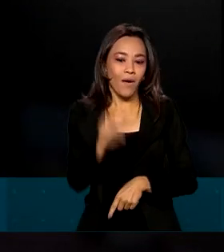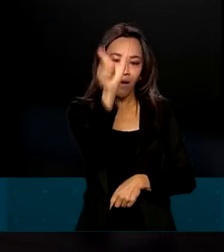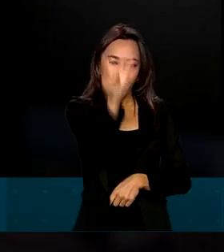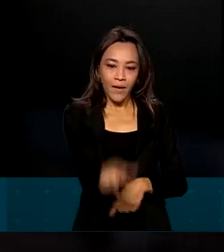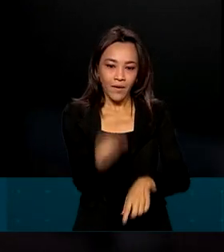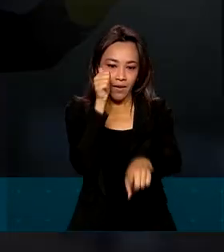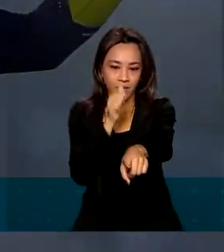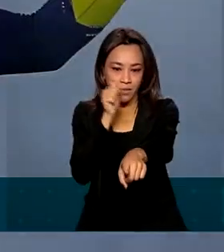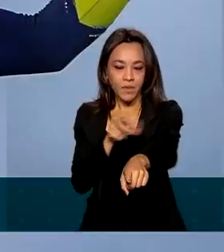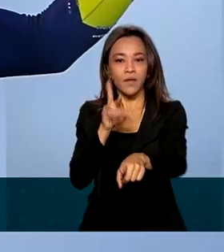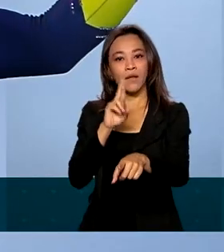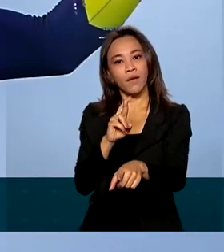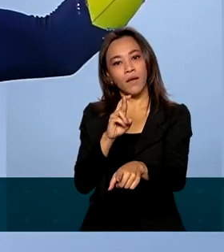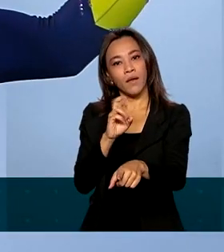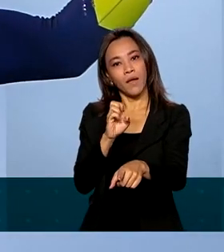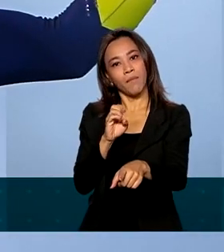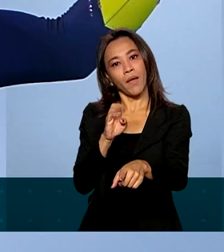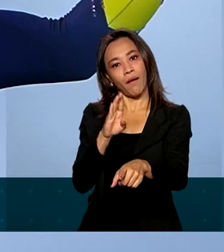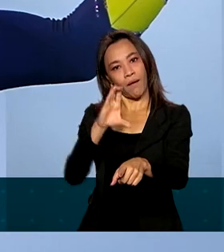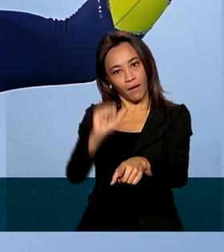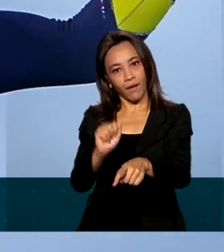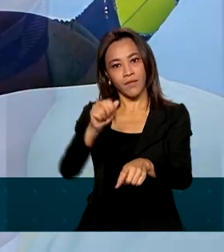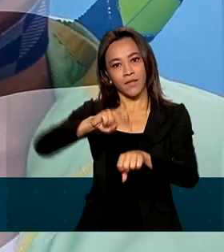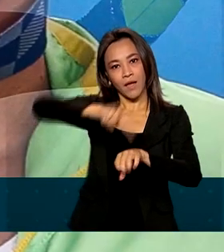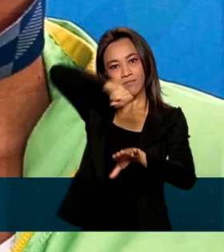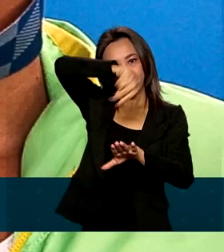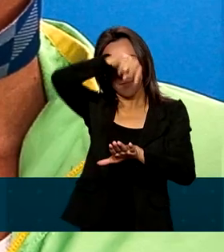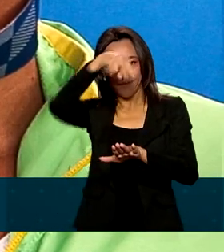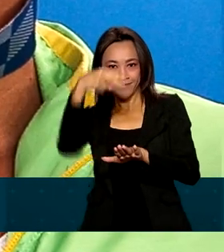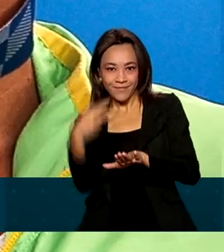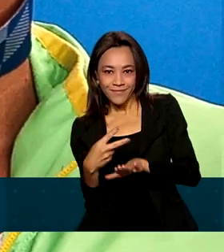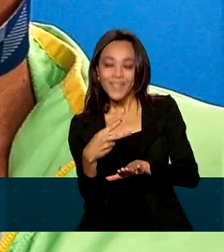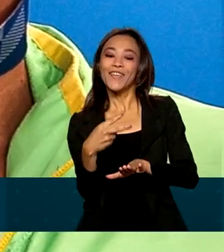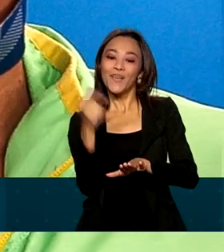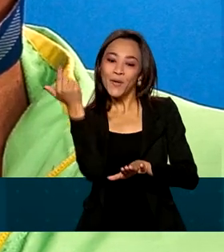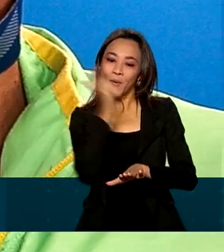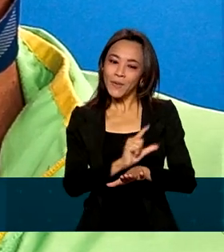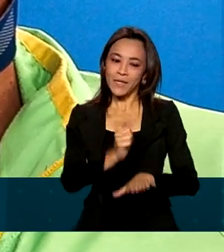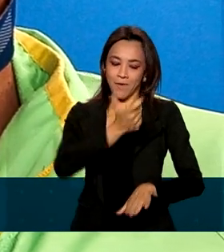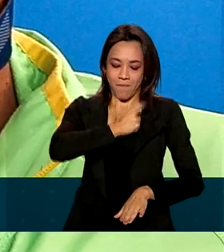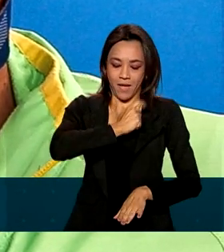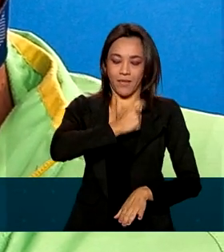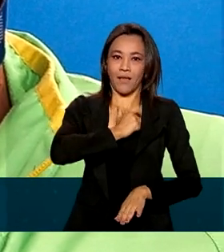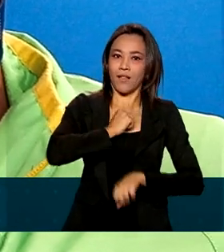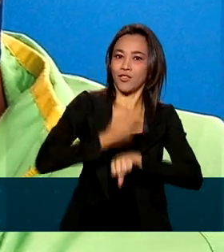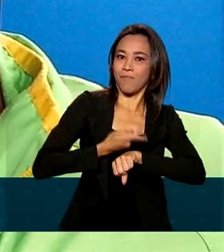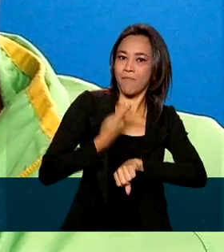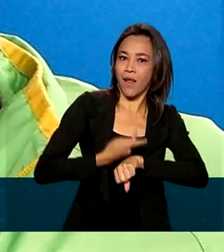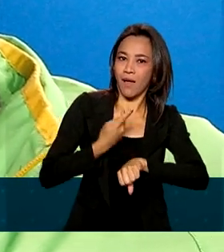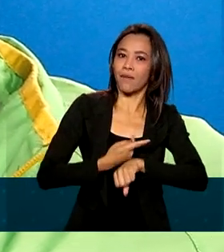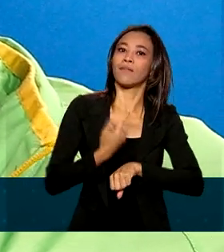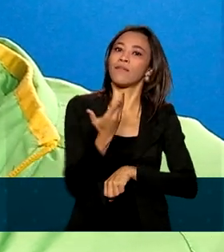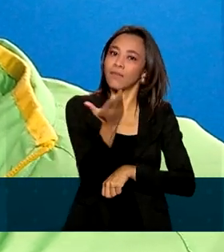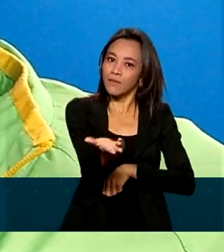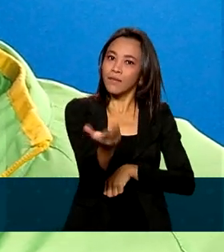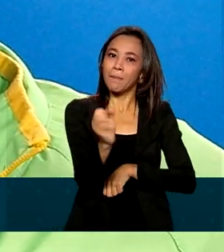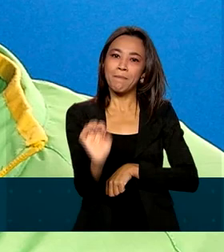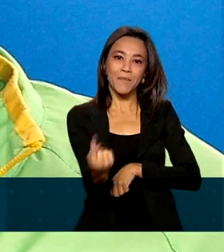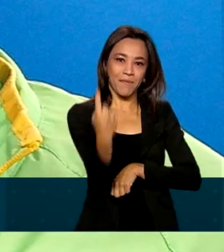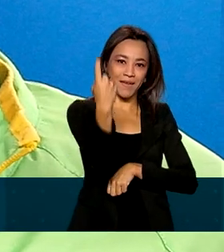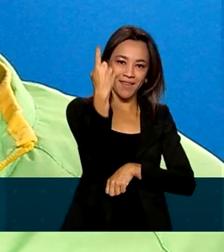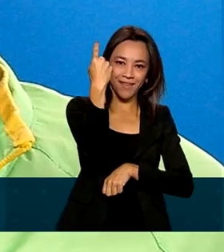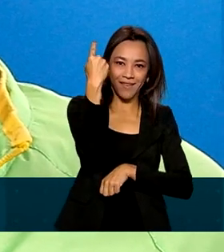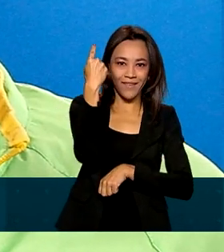Rebeca Andrade, da ginástica artística, que conquistou medalha de prata na disputa individual. A primeira